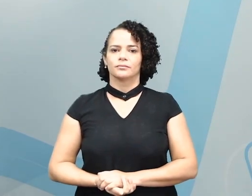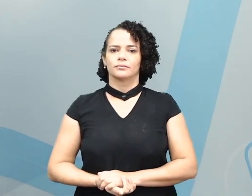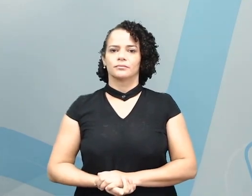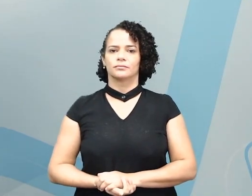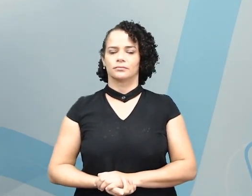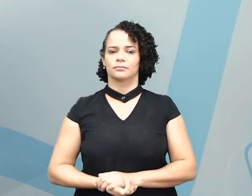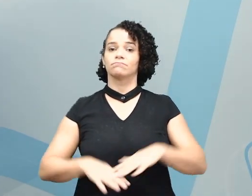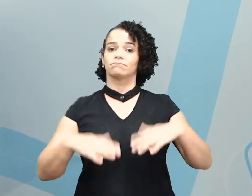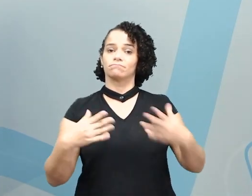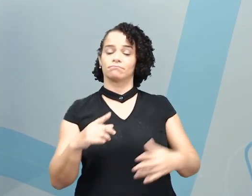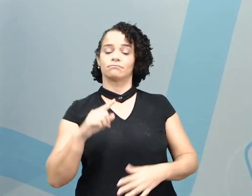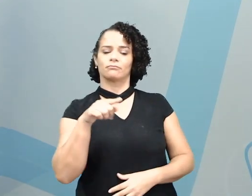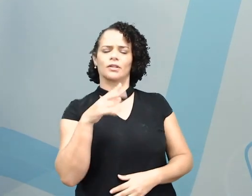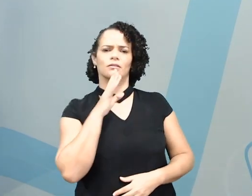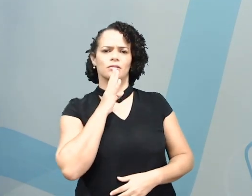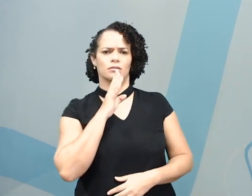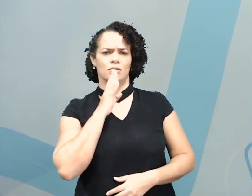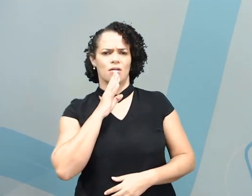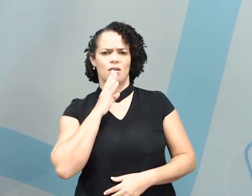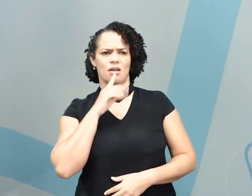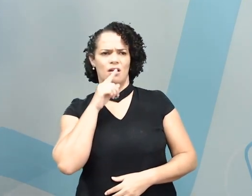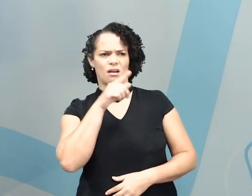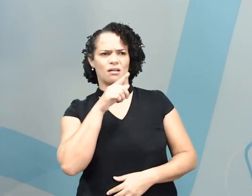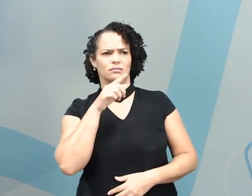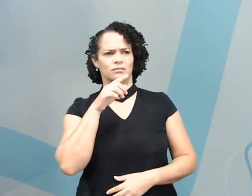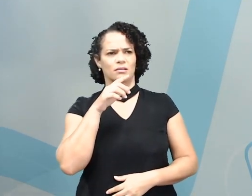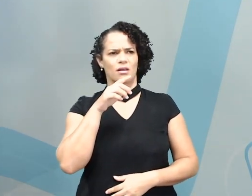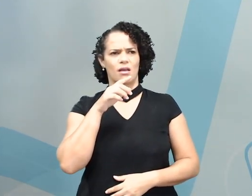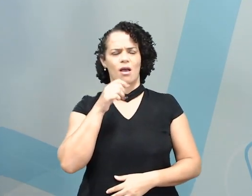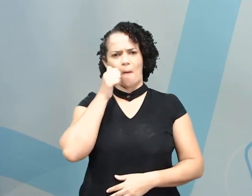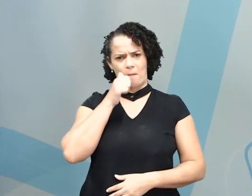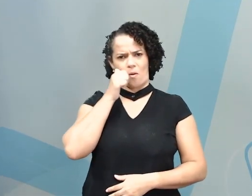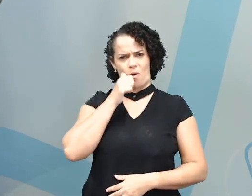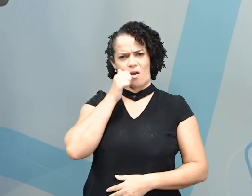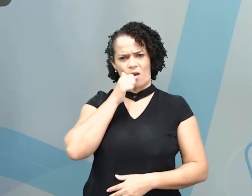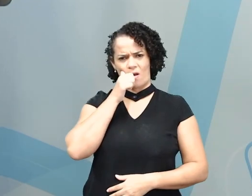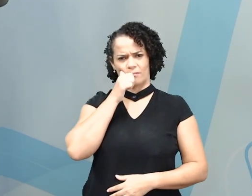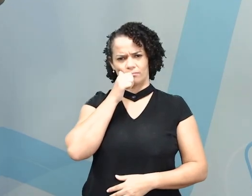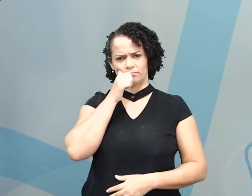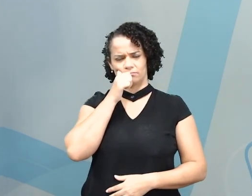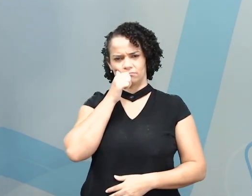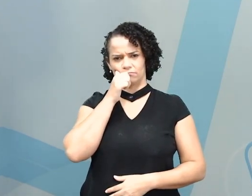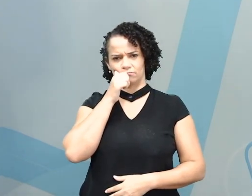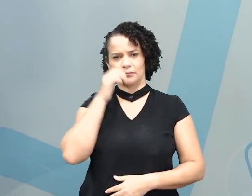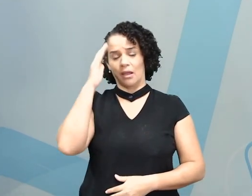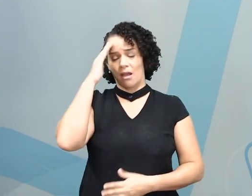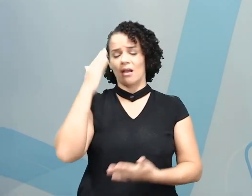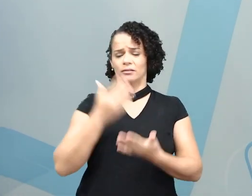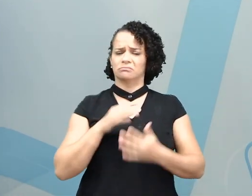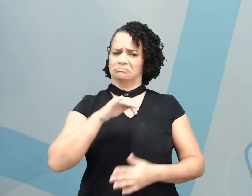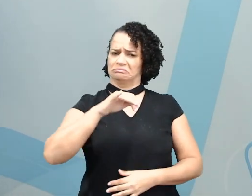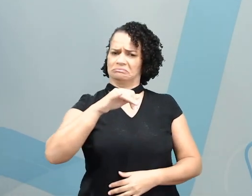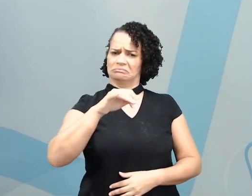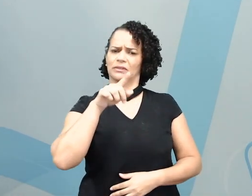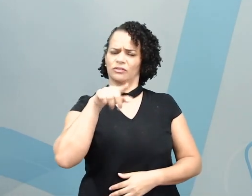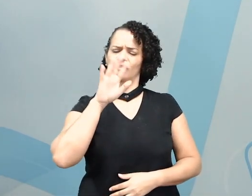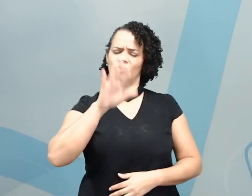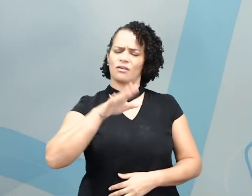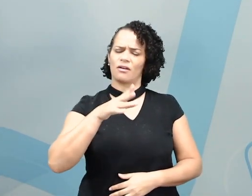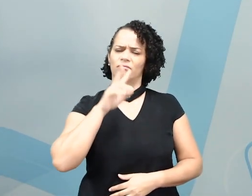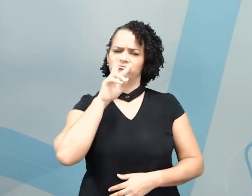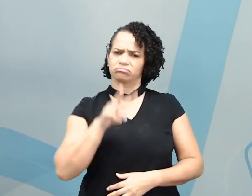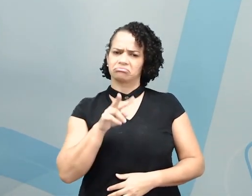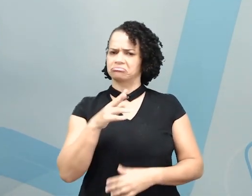Gente, vocês conhecem essa mulher? Acredito que sim, vocês já devem ter visto em